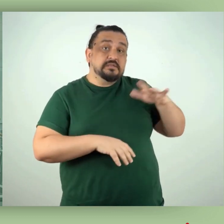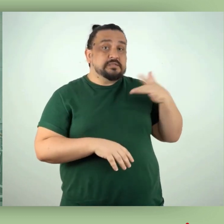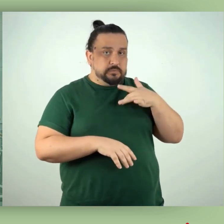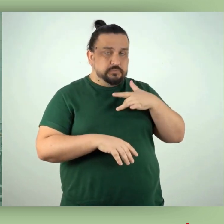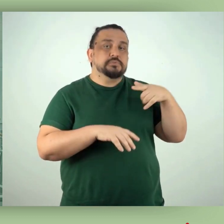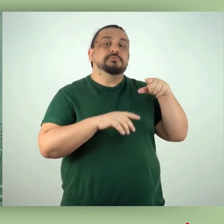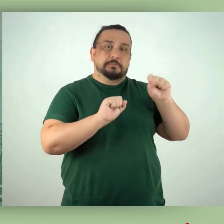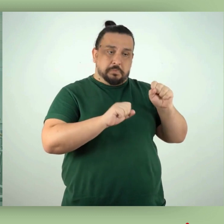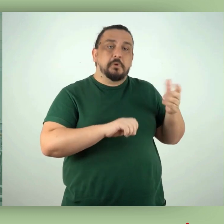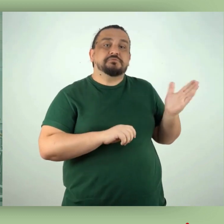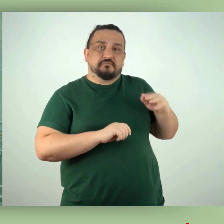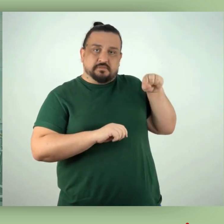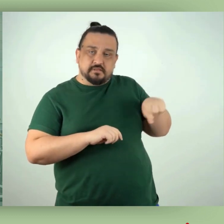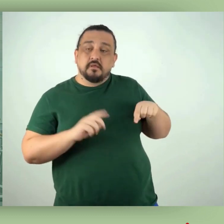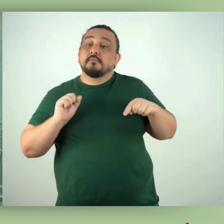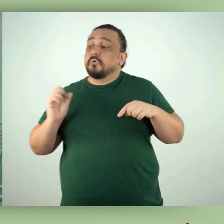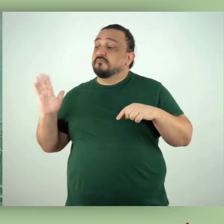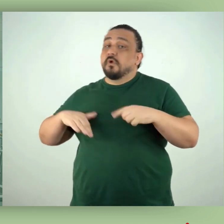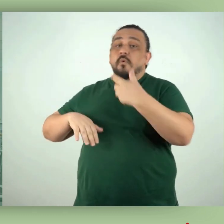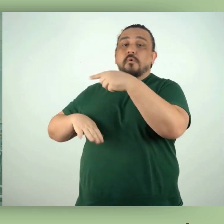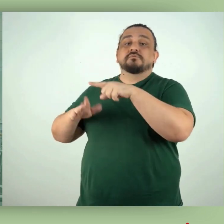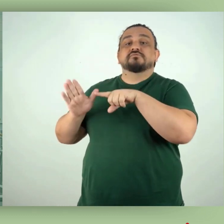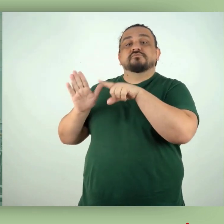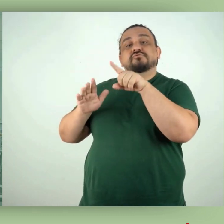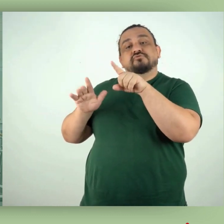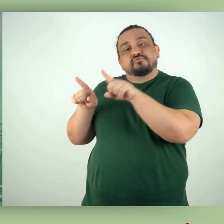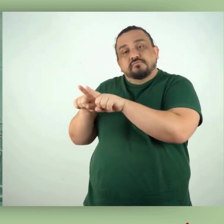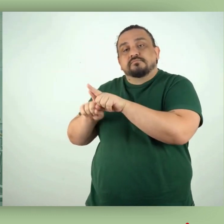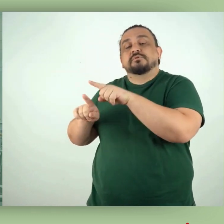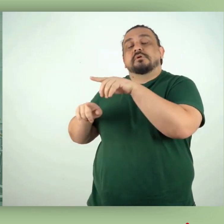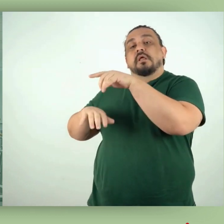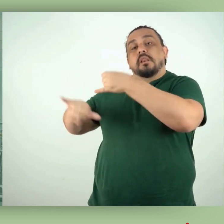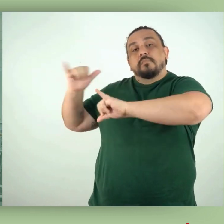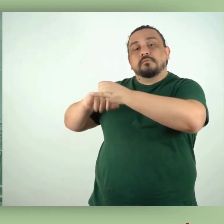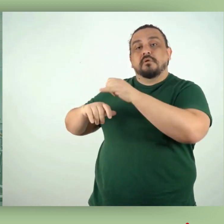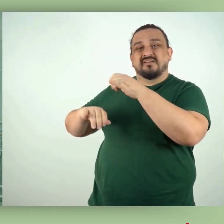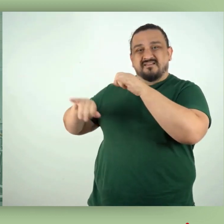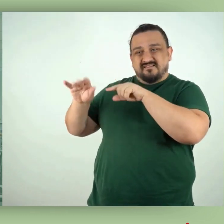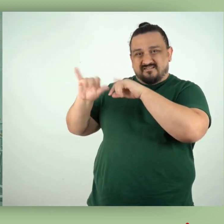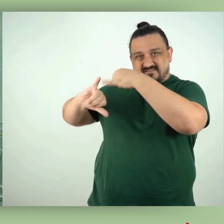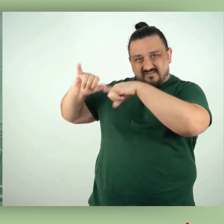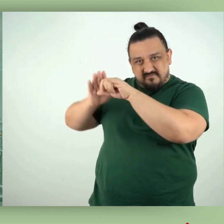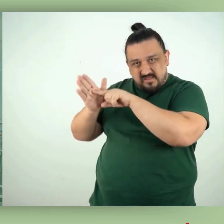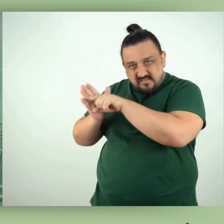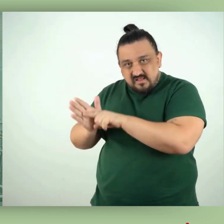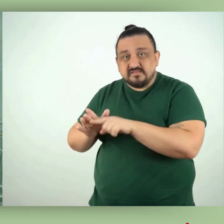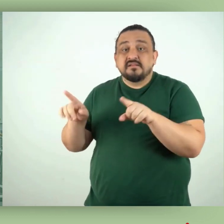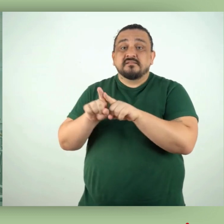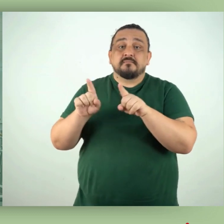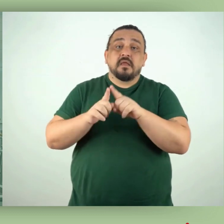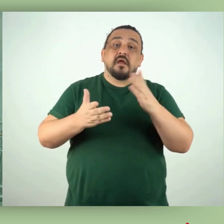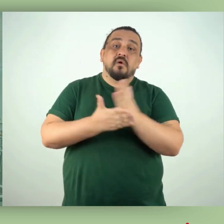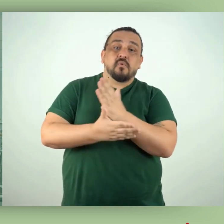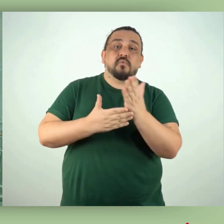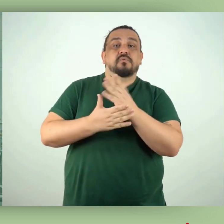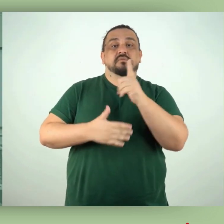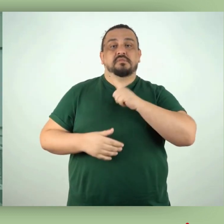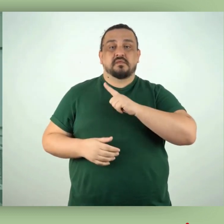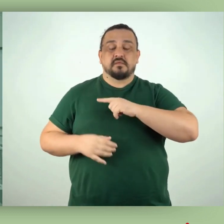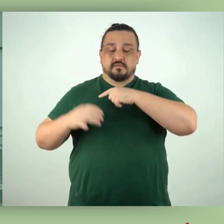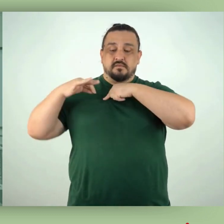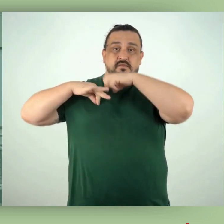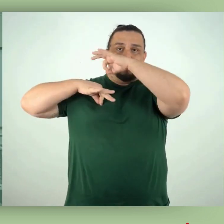ensino na área da saúde, laboratório de análises clínicas, serviço de medicina nuclear e radioterapia.